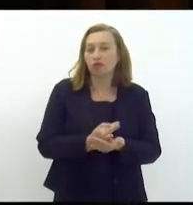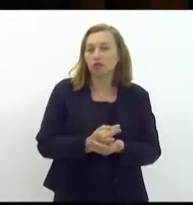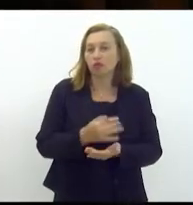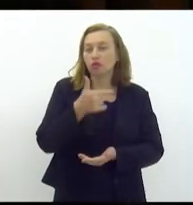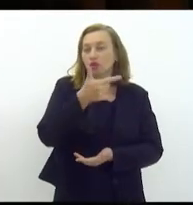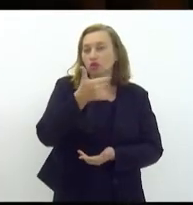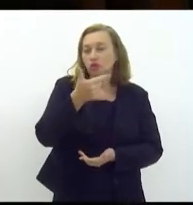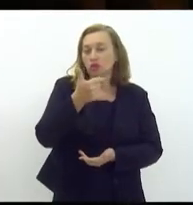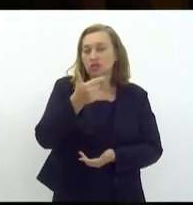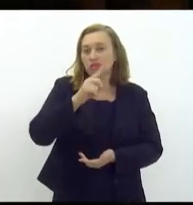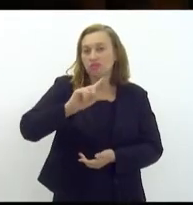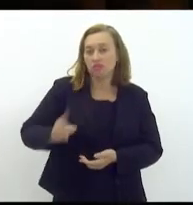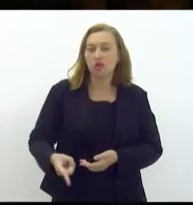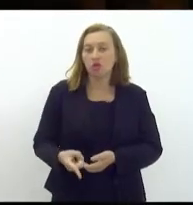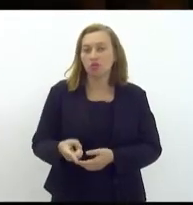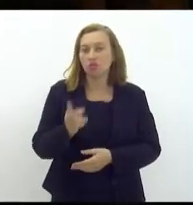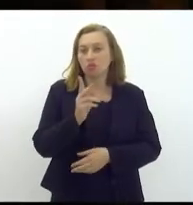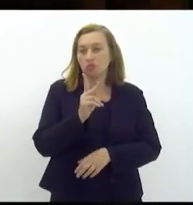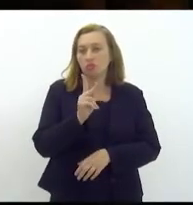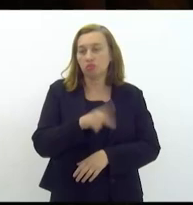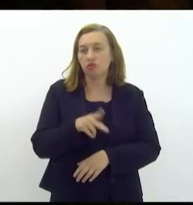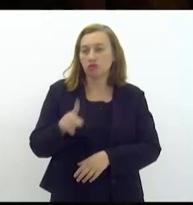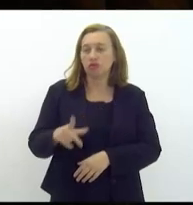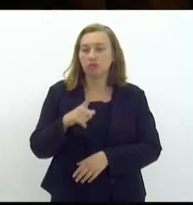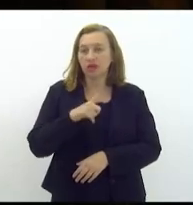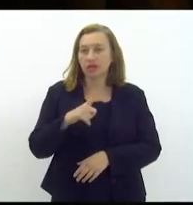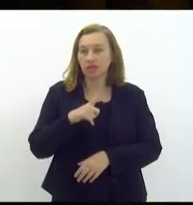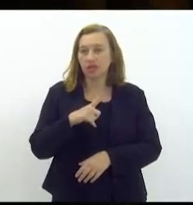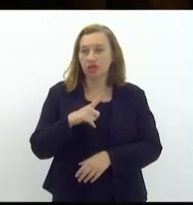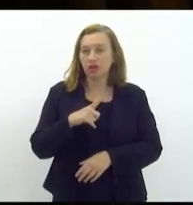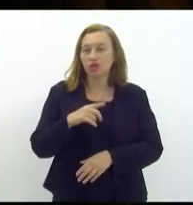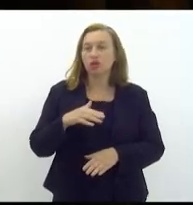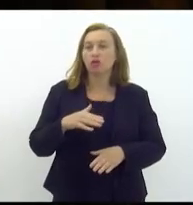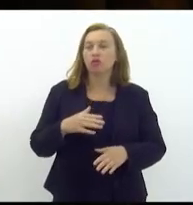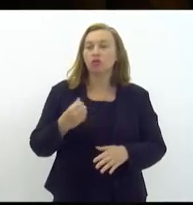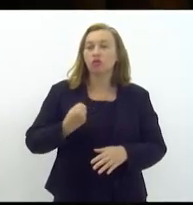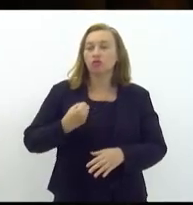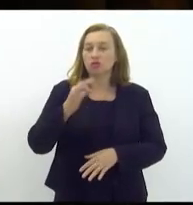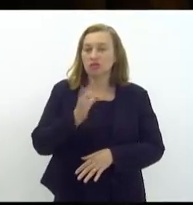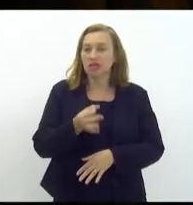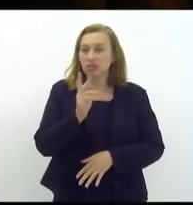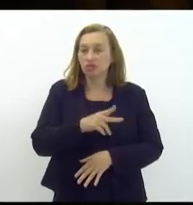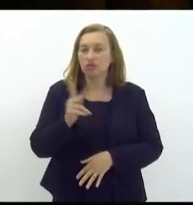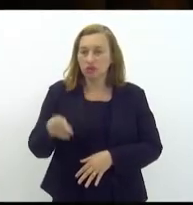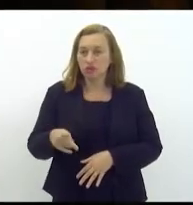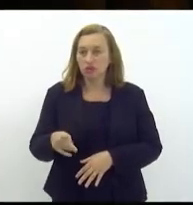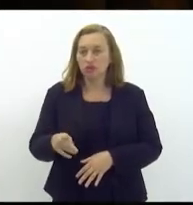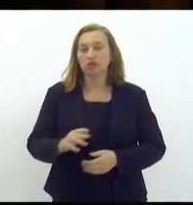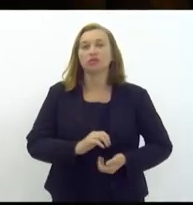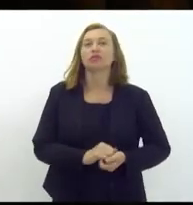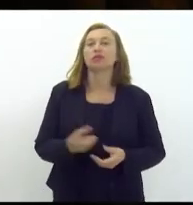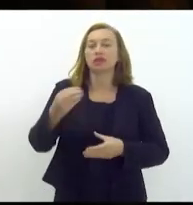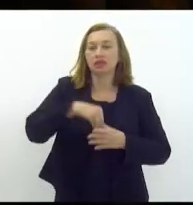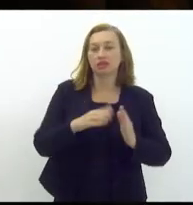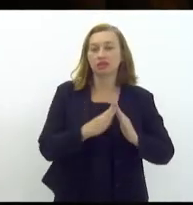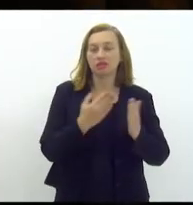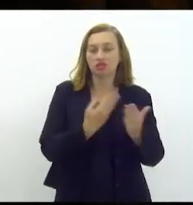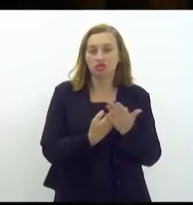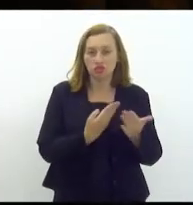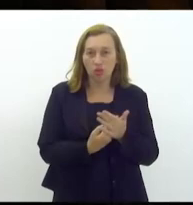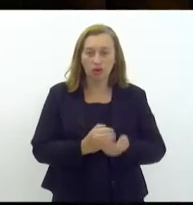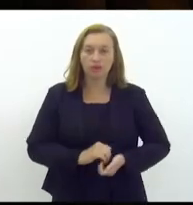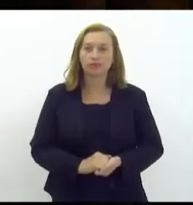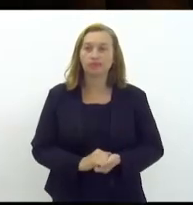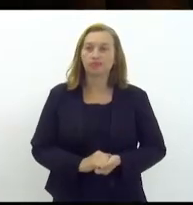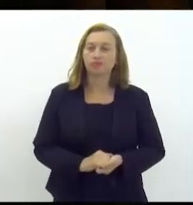para a gente ter o nosso quadro completo de aulas no estado do Rio de Janeiro de forma regular de forma